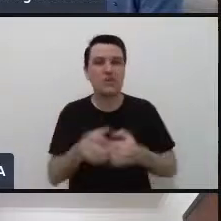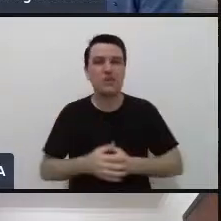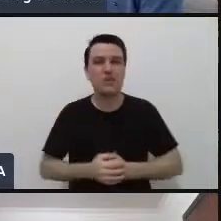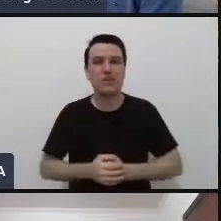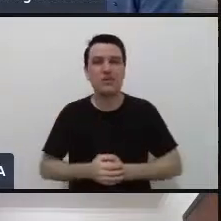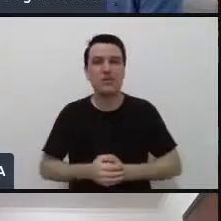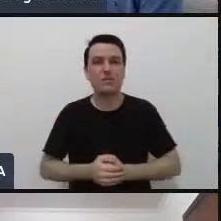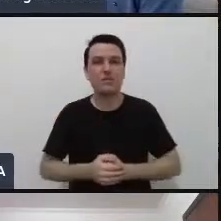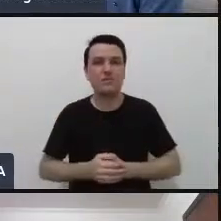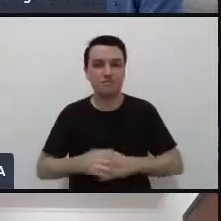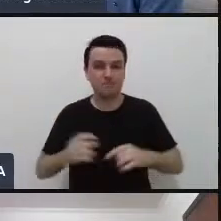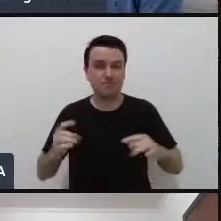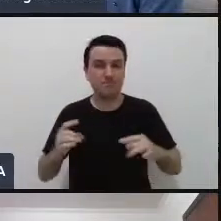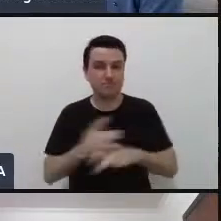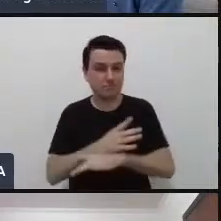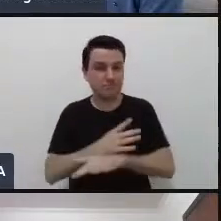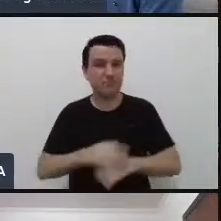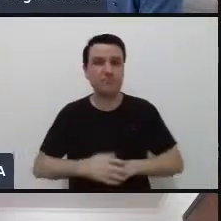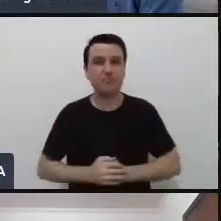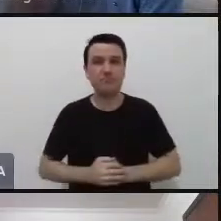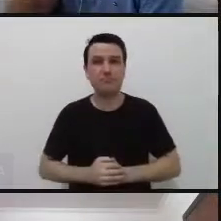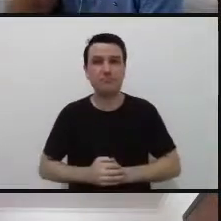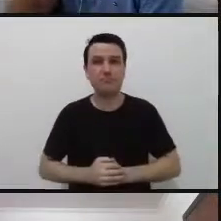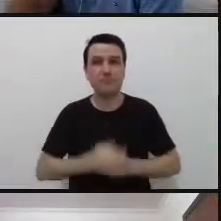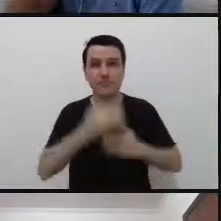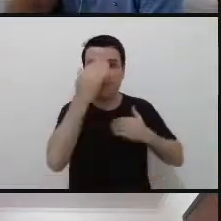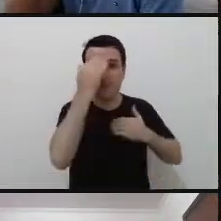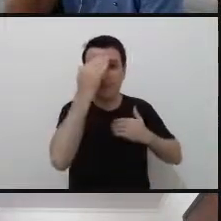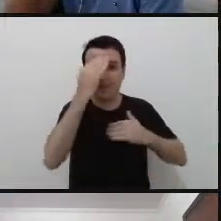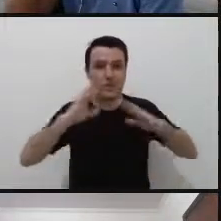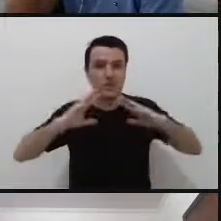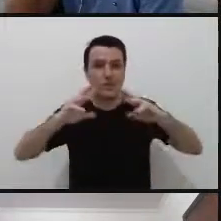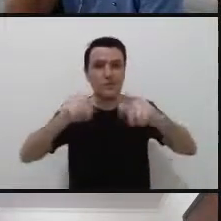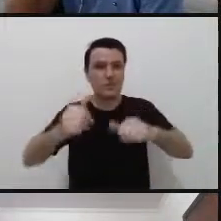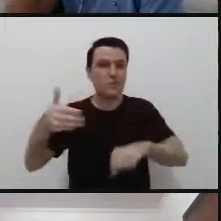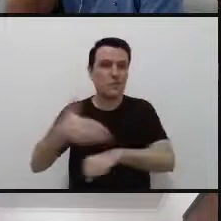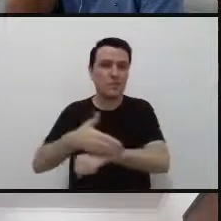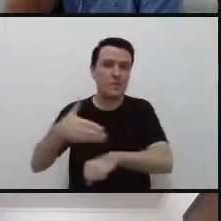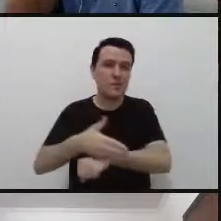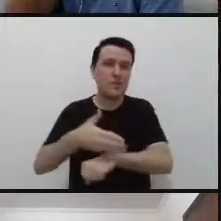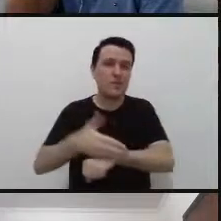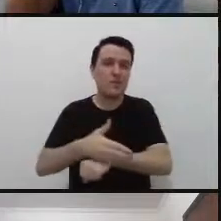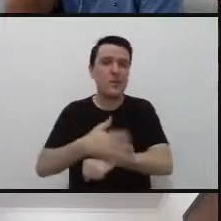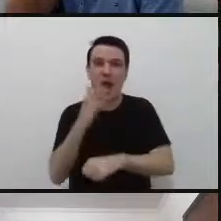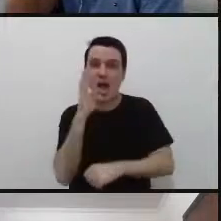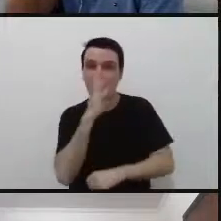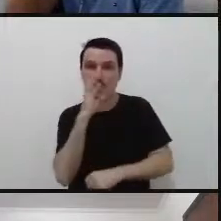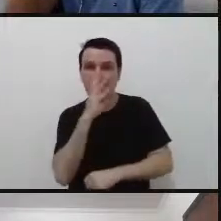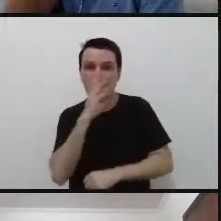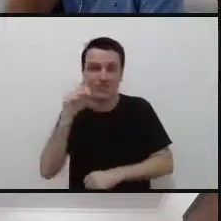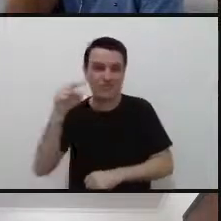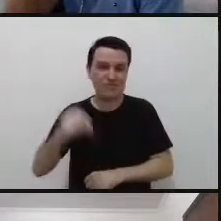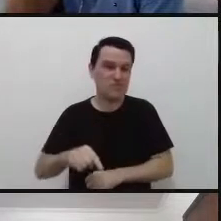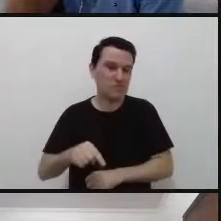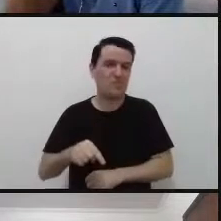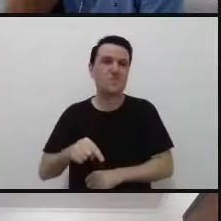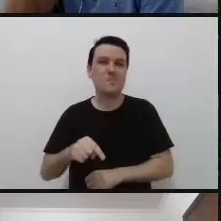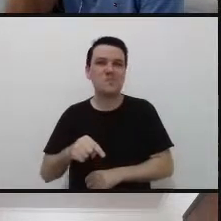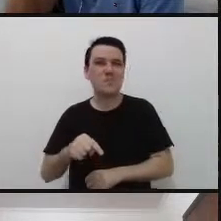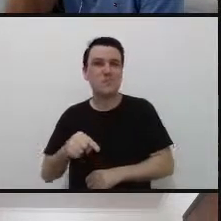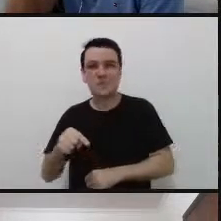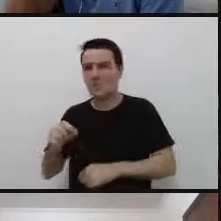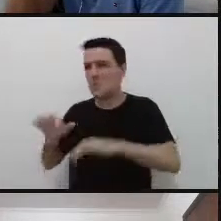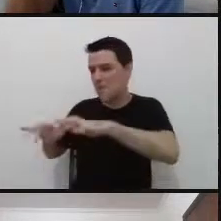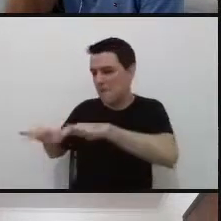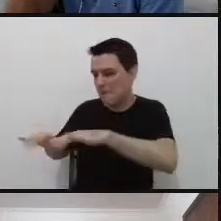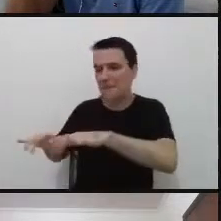por aqui tá agradecemos a participação de vocês que assistiram aí ao vivo interagiram participaram